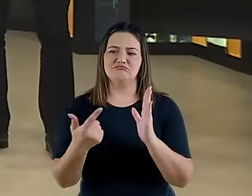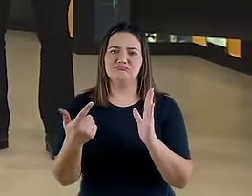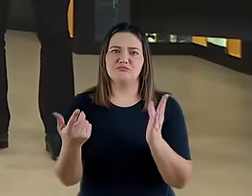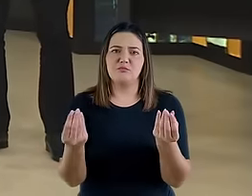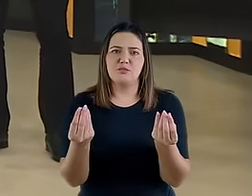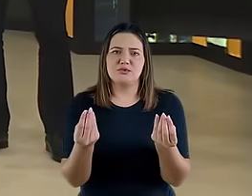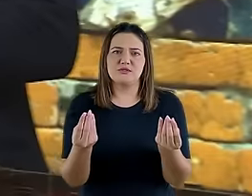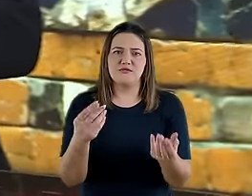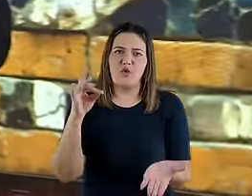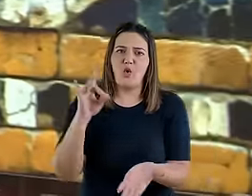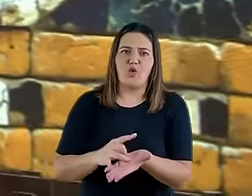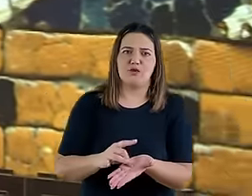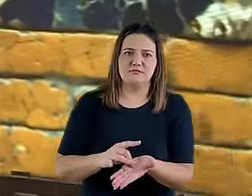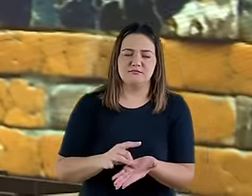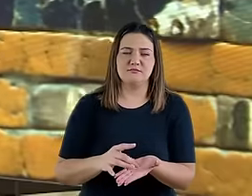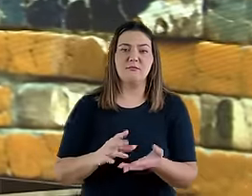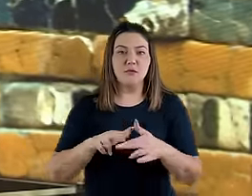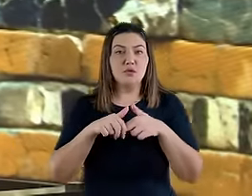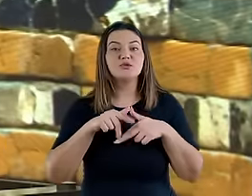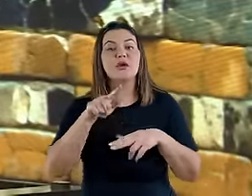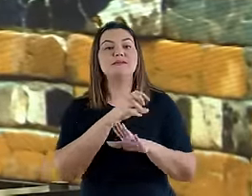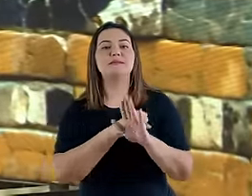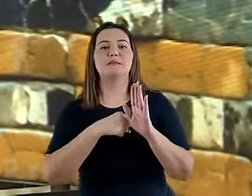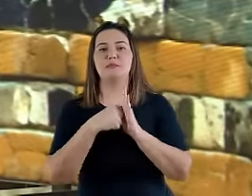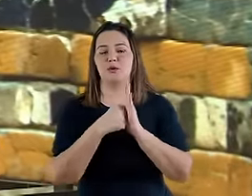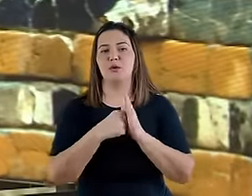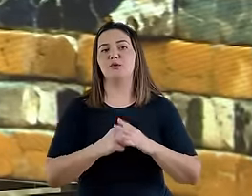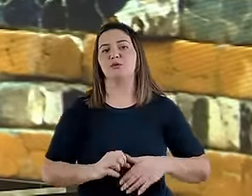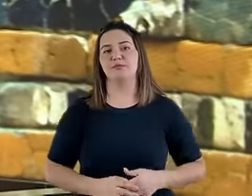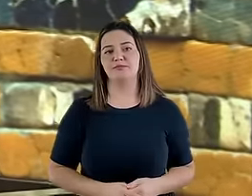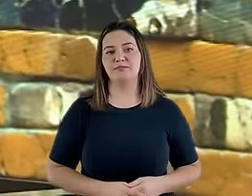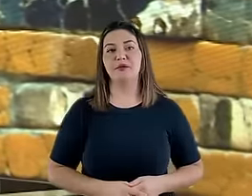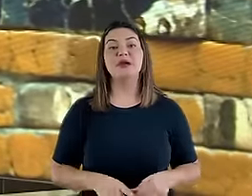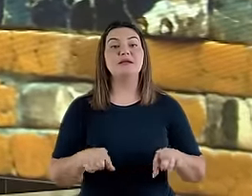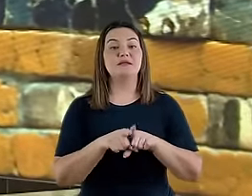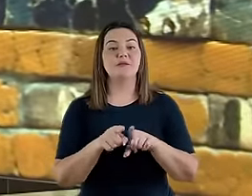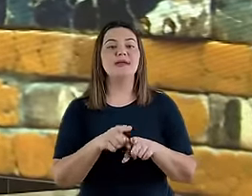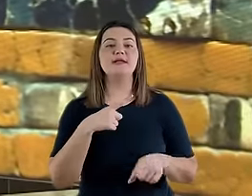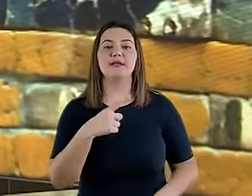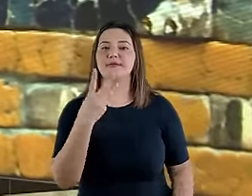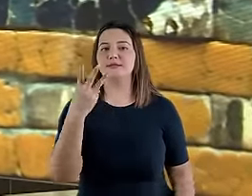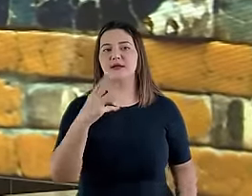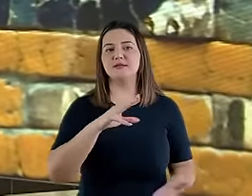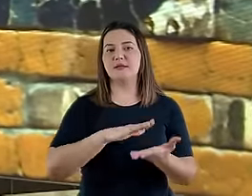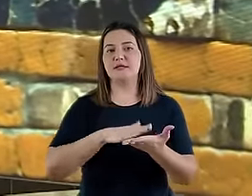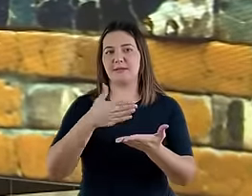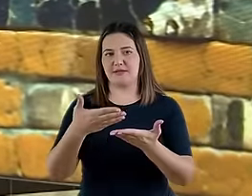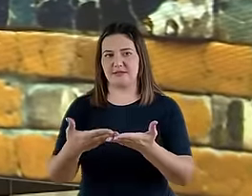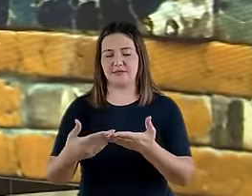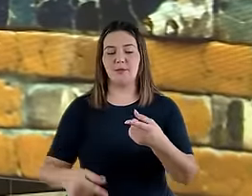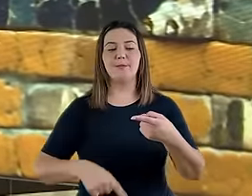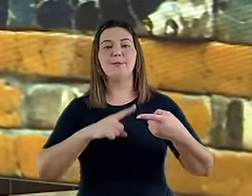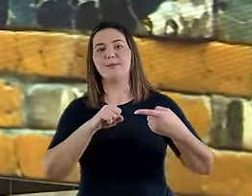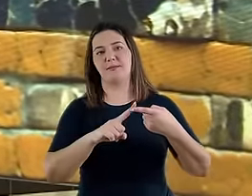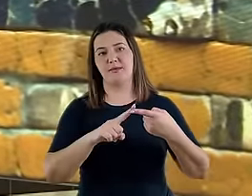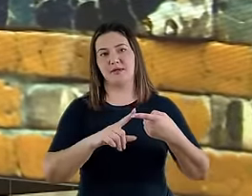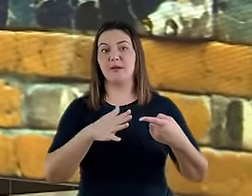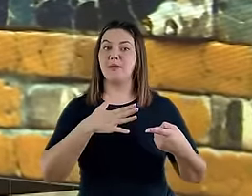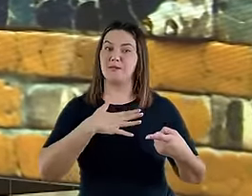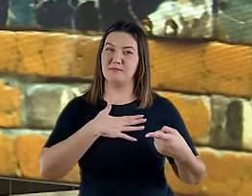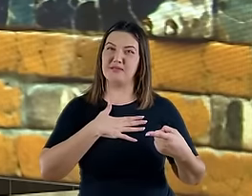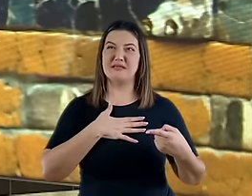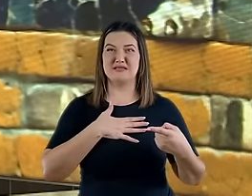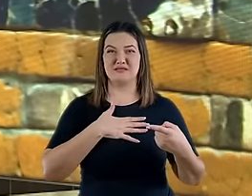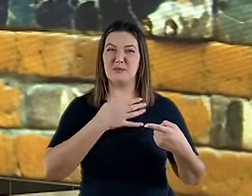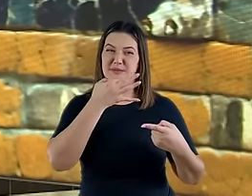ponto de vista exegético. Dentre as diferentes interpretações, eu destacaria três que são mais comuns. A primeira, para mim, é